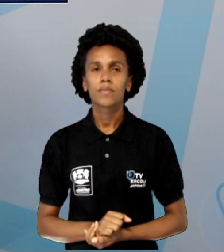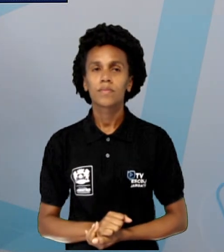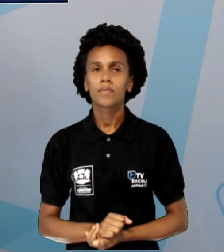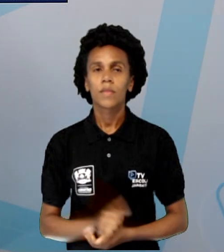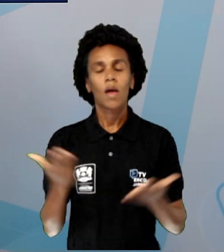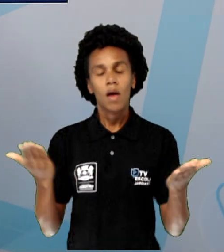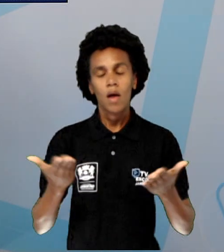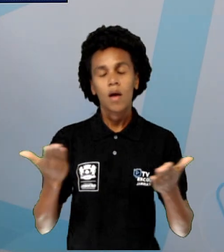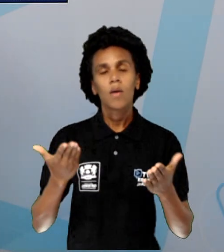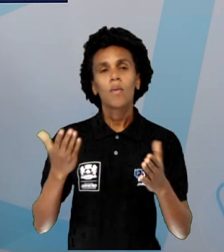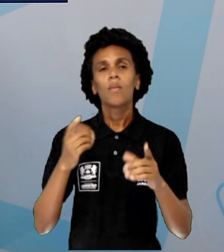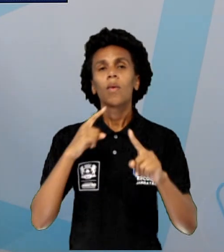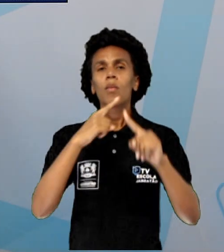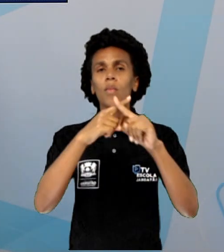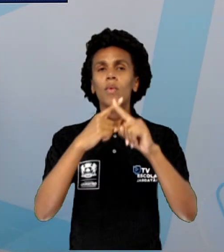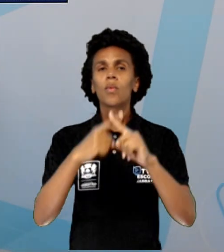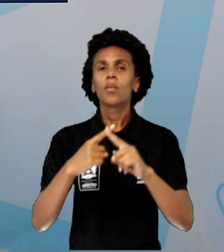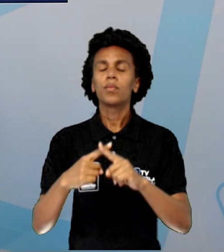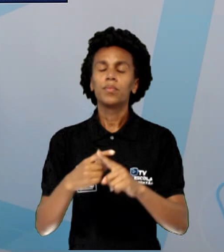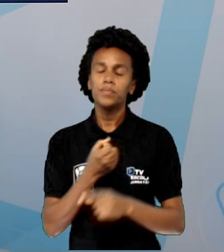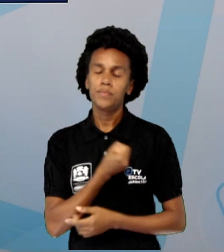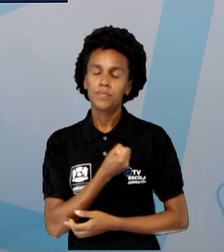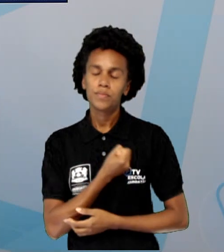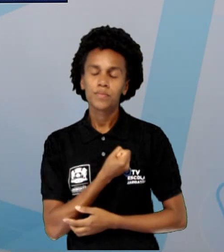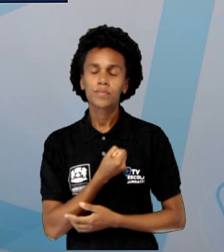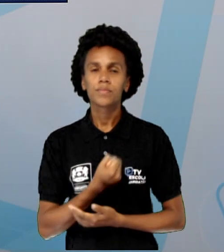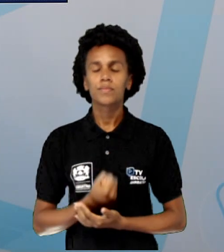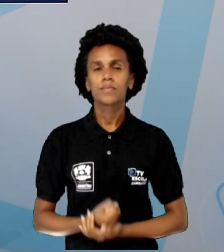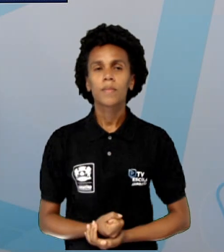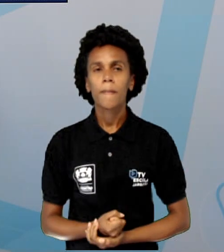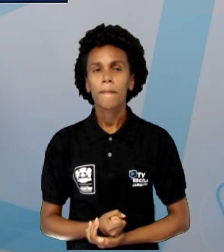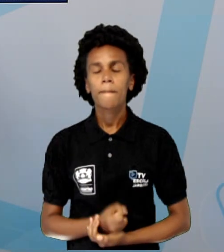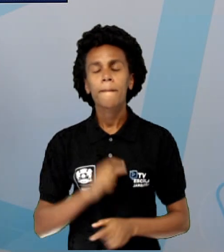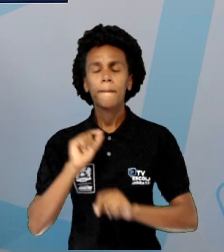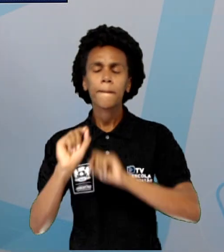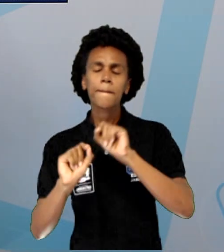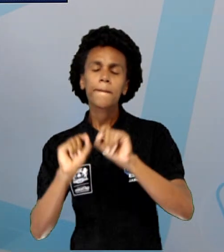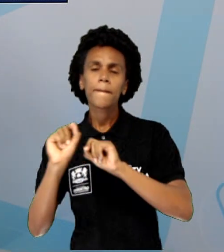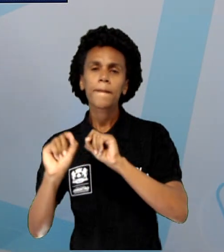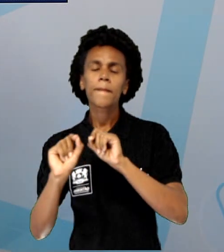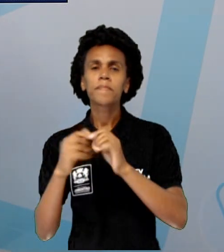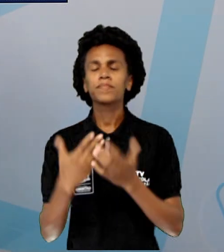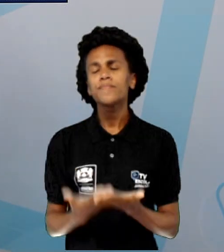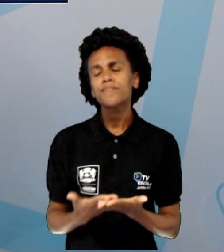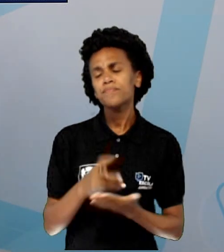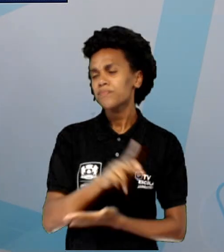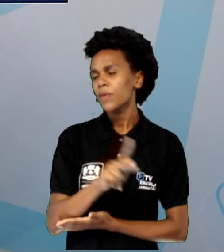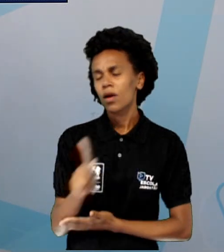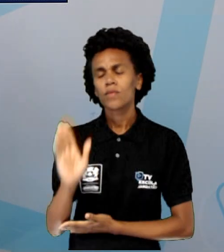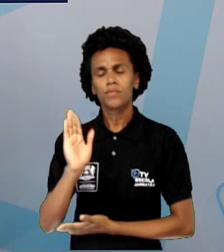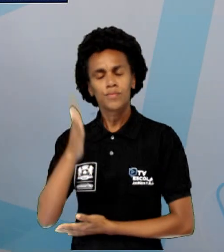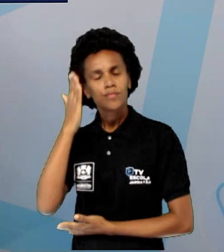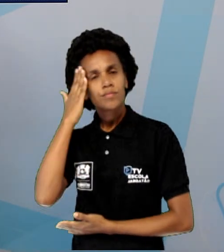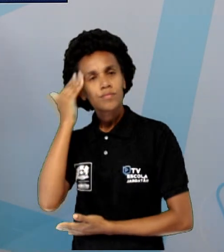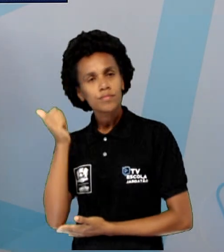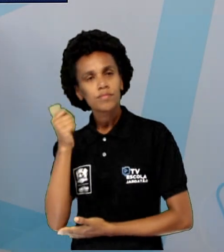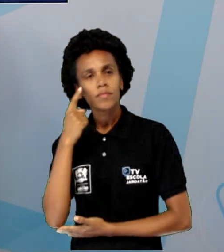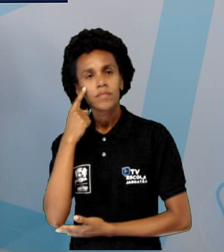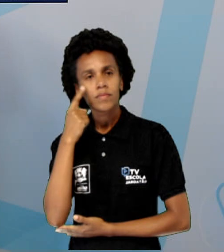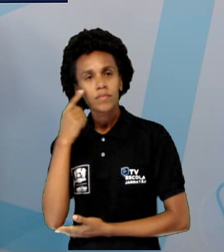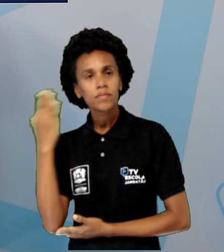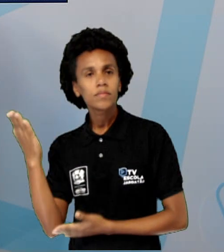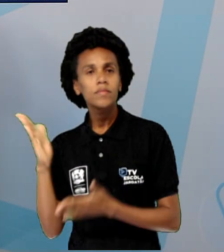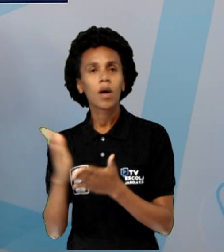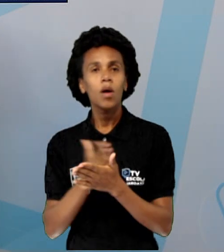naturais. O que é multiplicação, né? De números naturais. Então, ah, professora, essa parte eu já sei. Vamos dar uma olhadinha aqui em